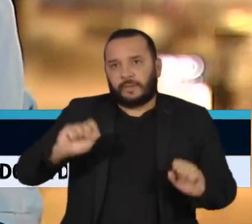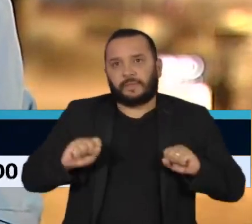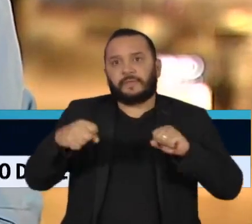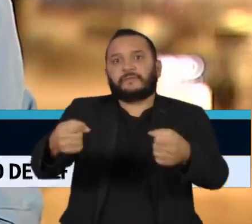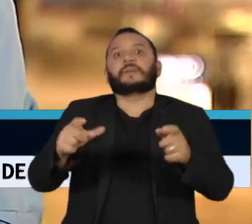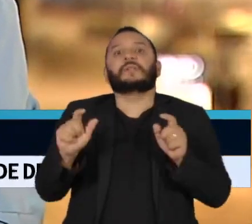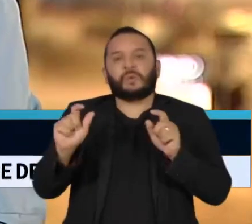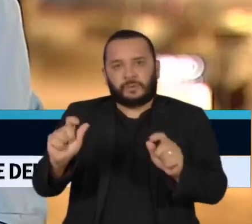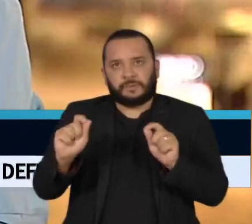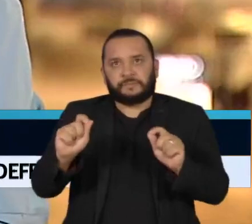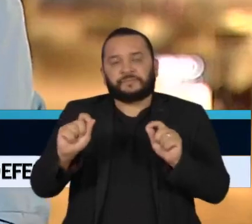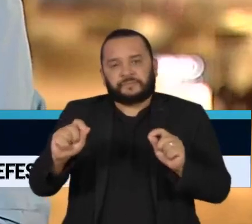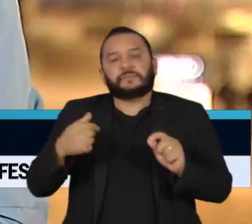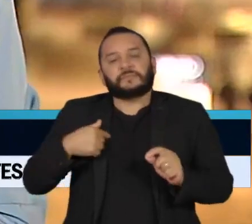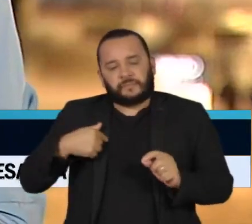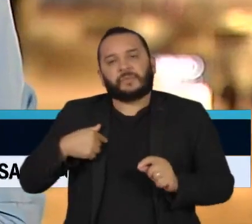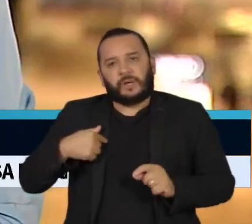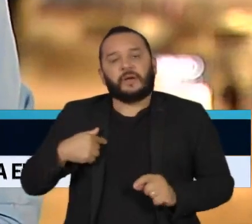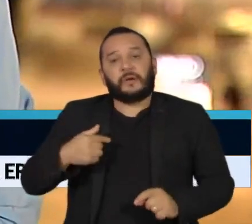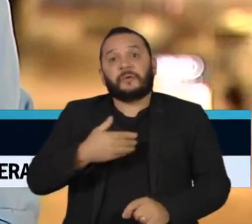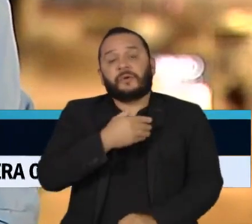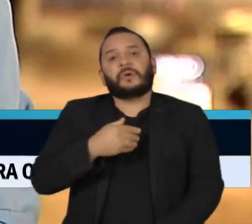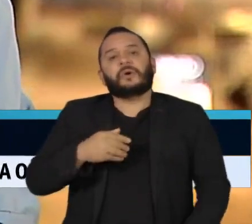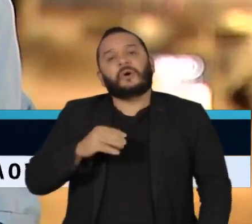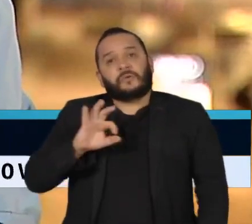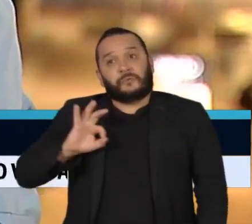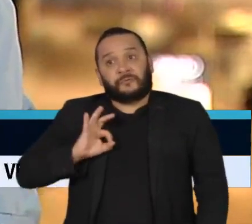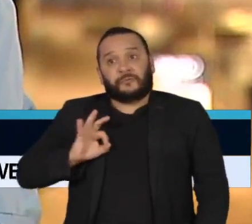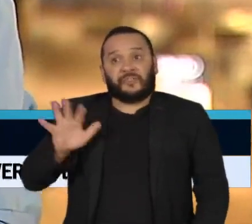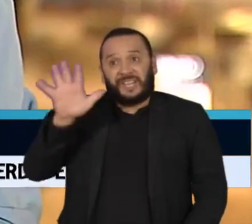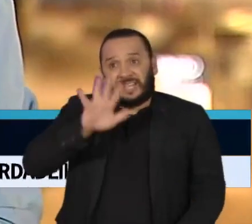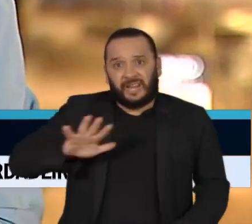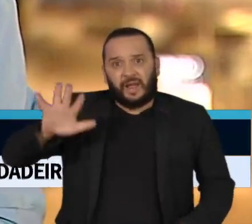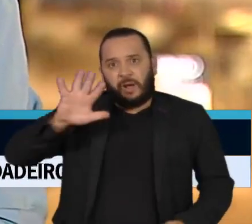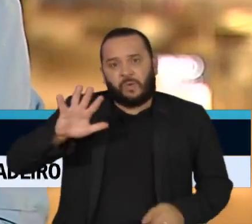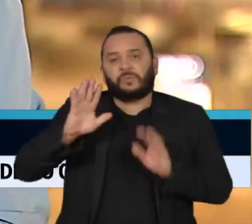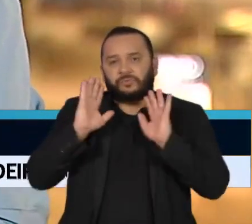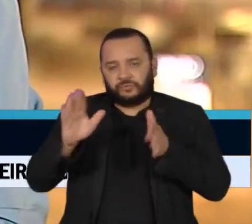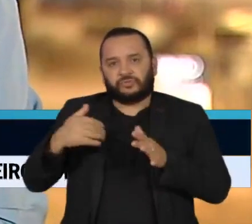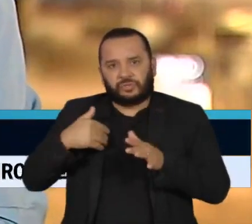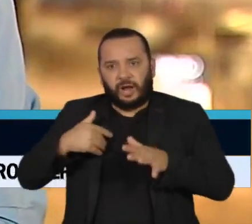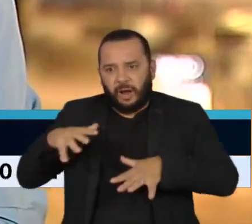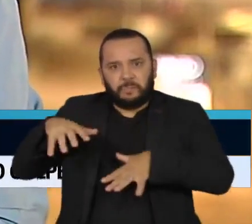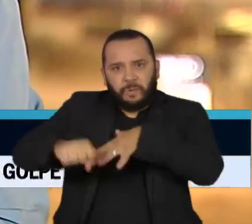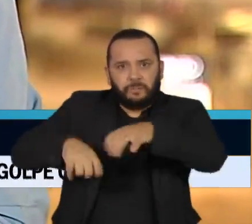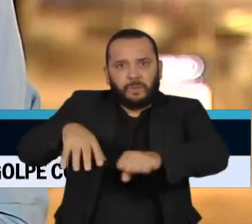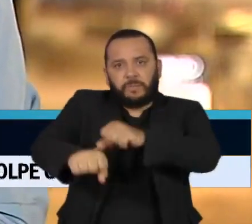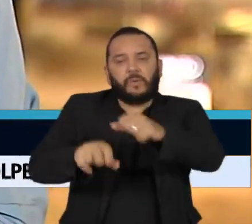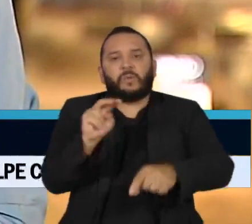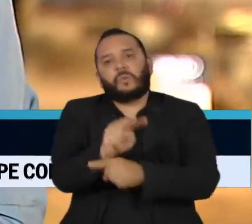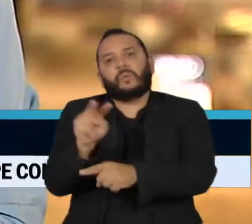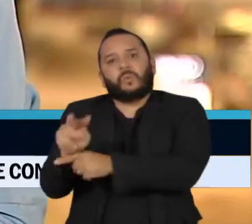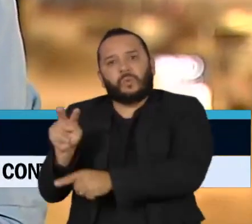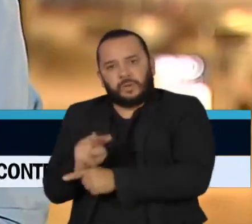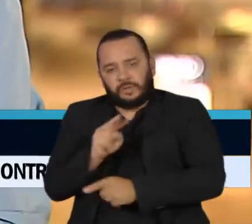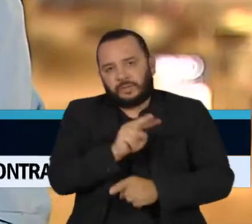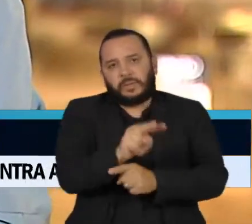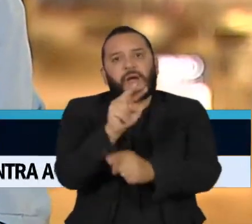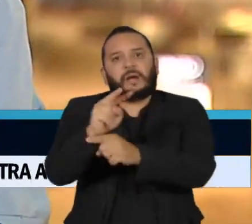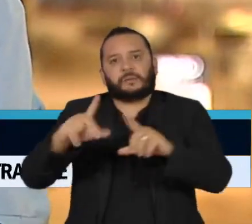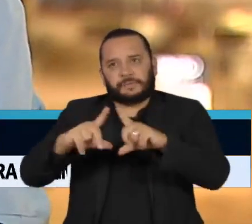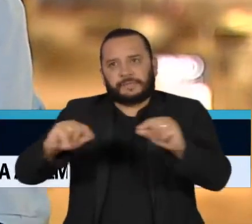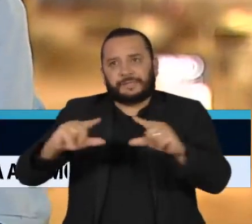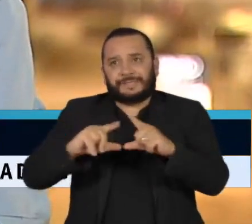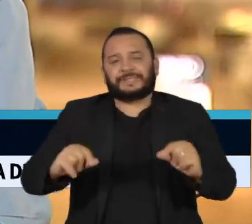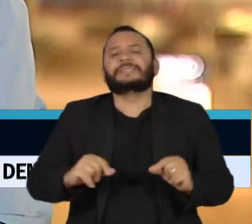de decretar intervenção federal na segurança do Distrito Federal e disse estar convencido de que os vândalos tenham